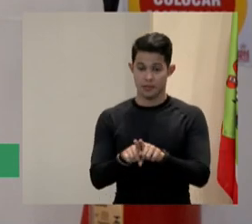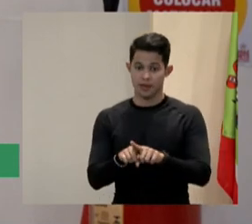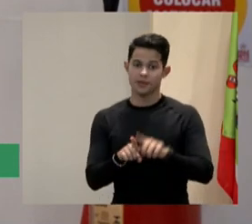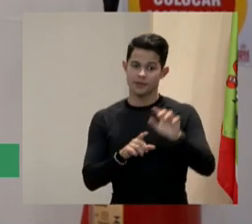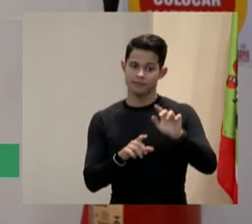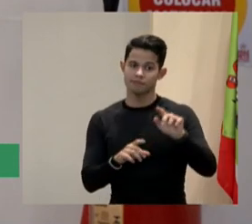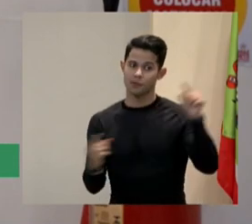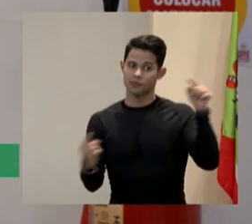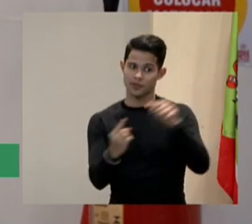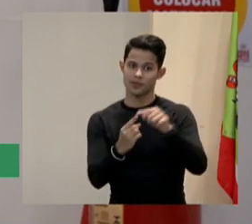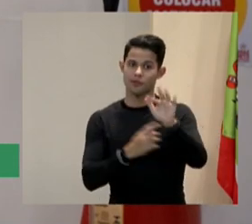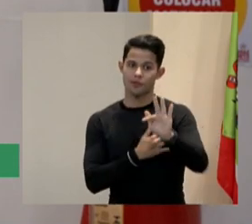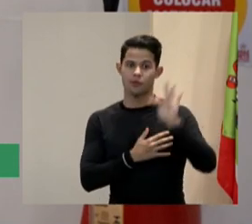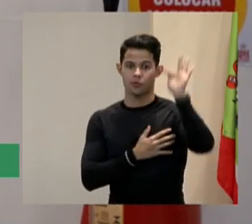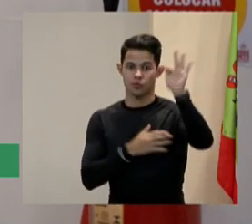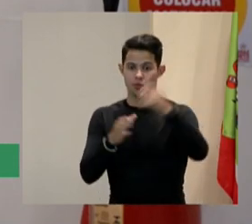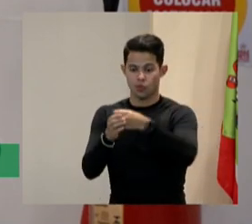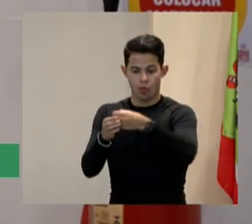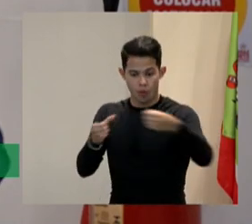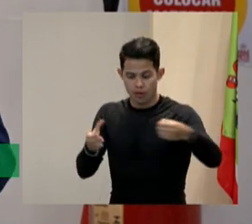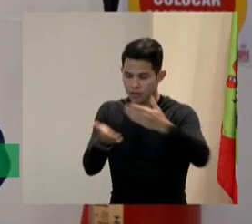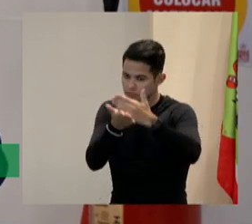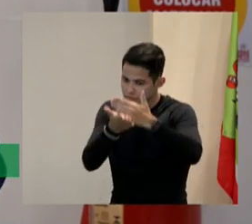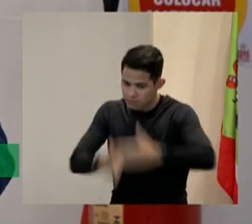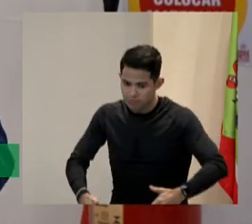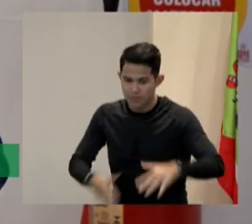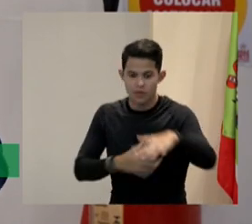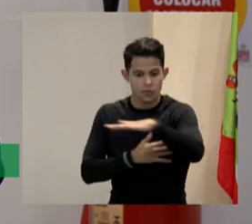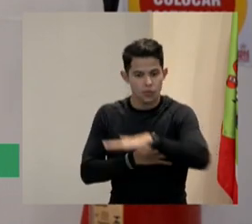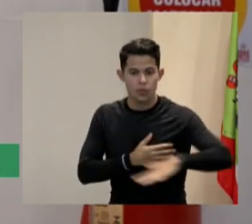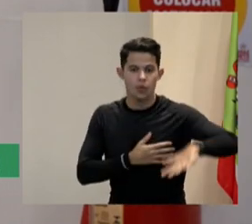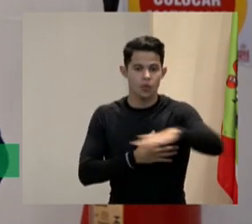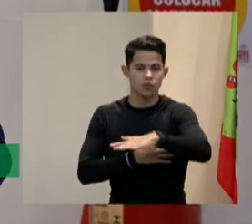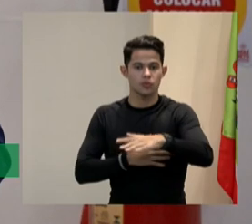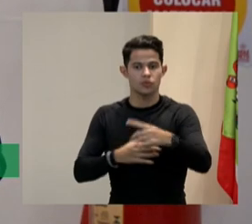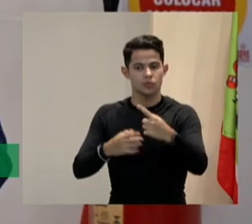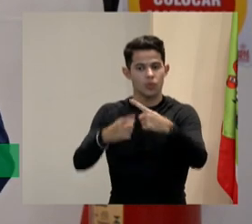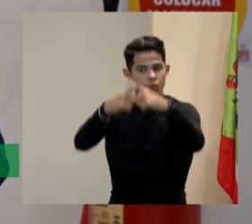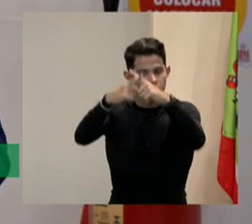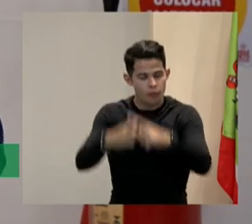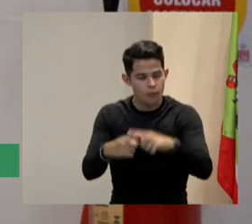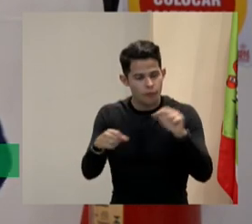afirmativas né e de fato todo mundo concorrer a uma vaga de empresa